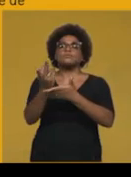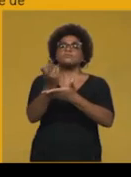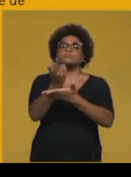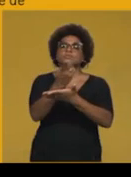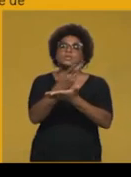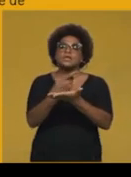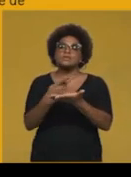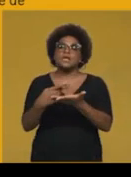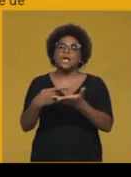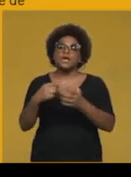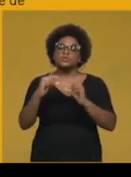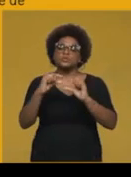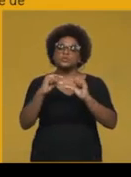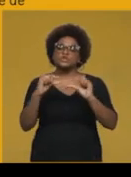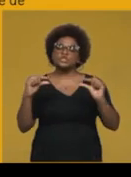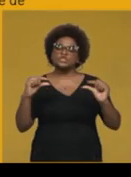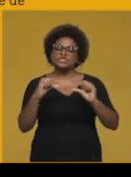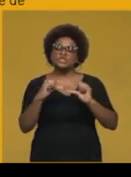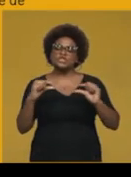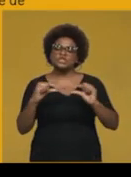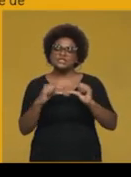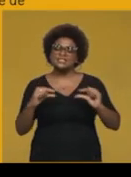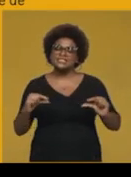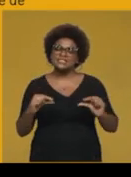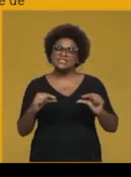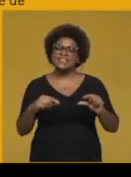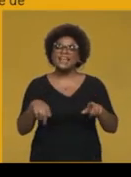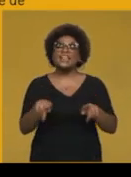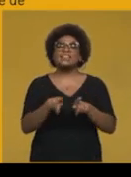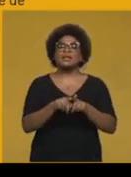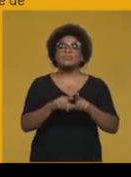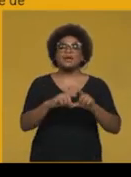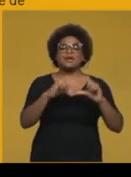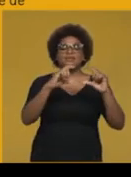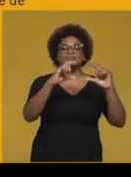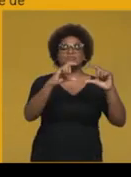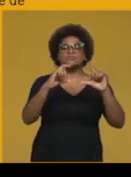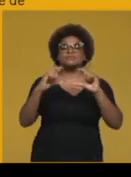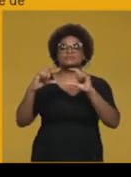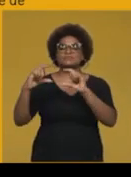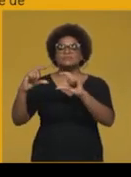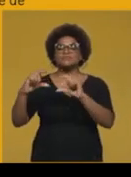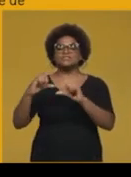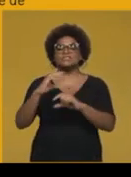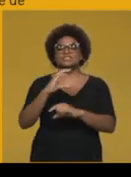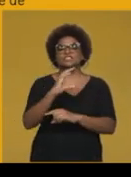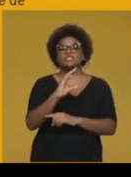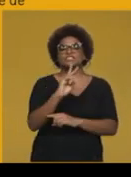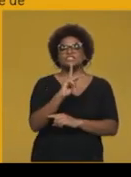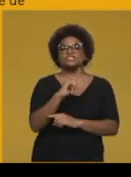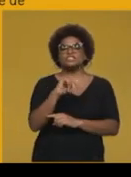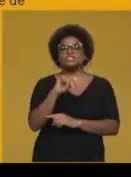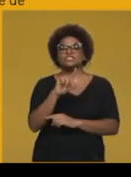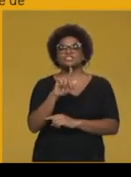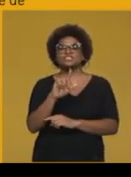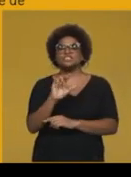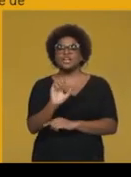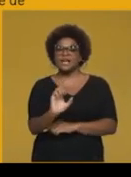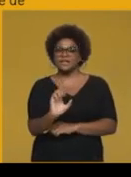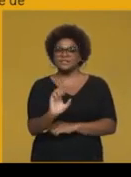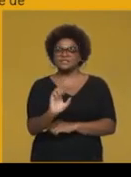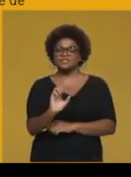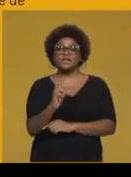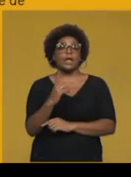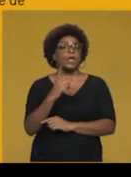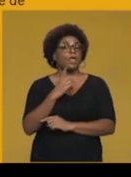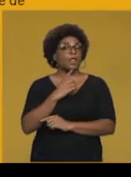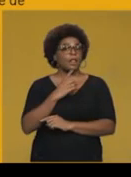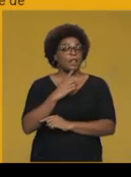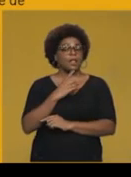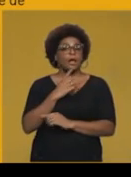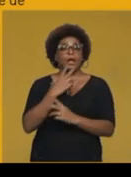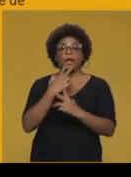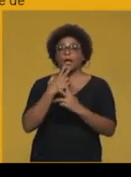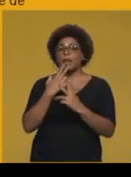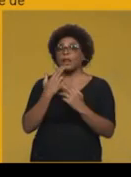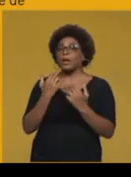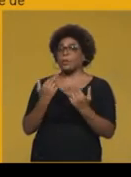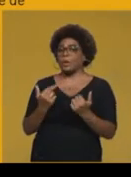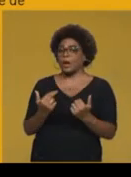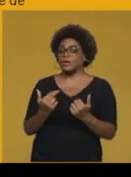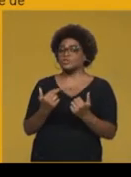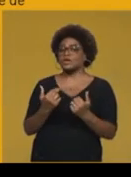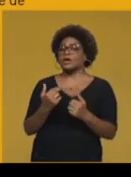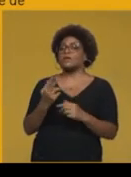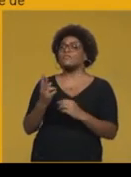tirinhas, charges. Então, essa questão, Tanto a linguagem verbal como a linguagem não